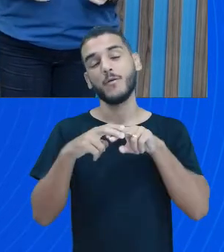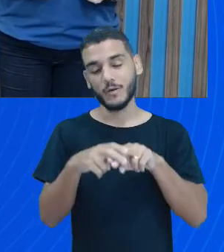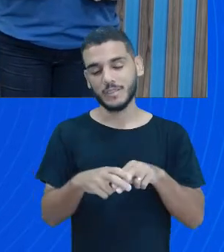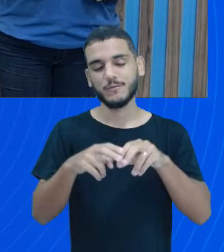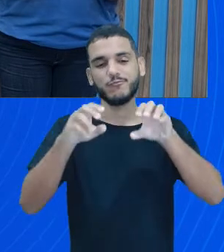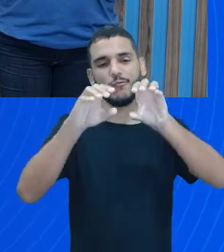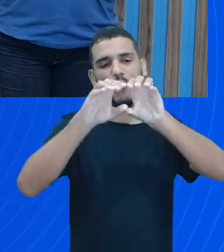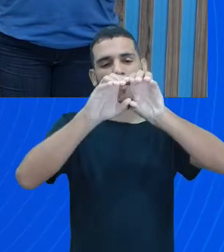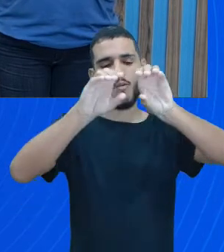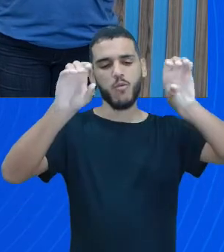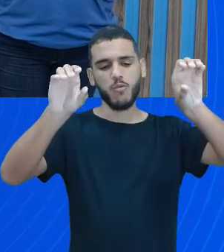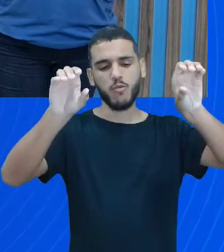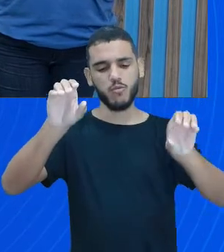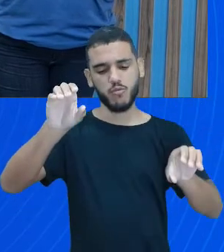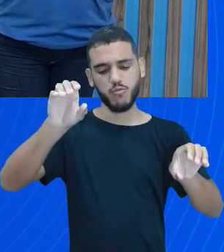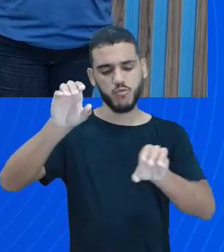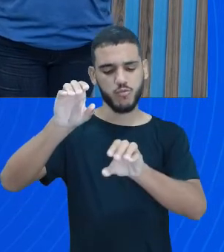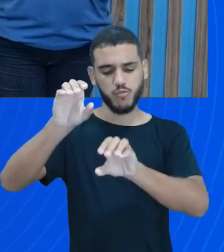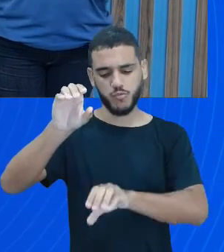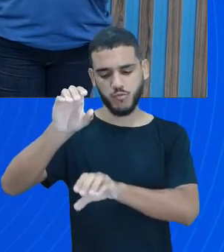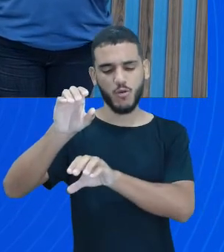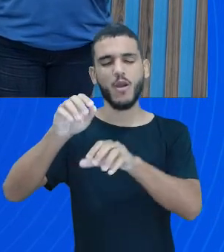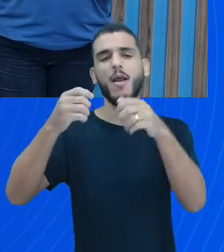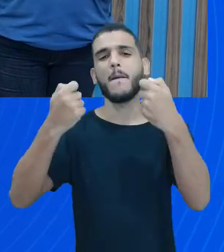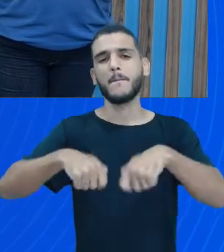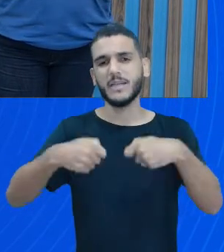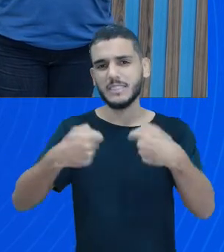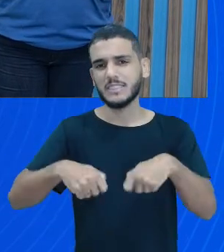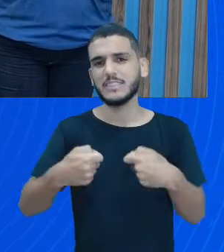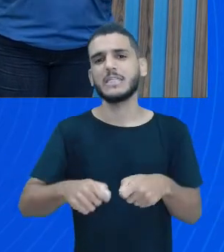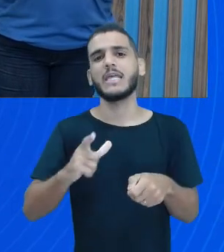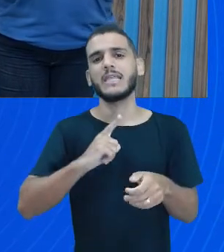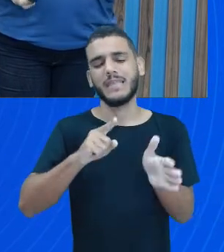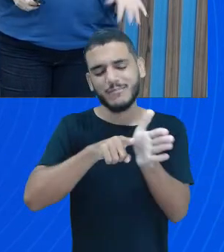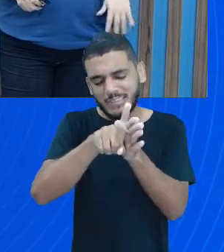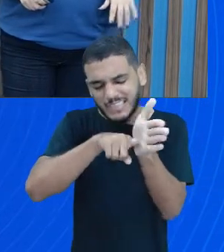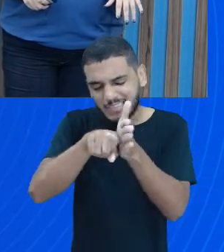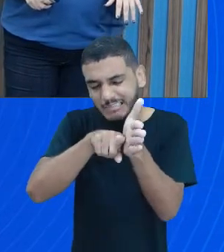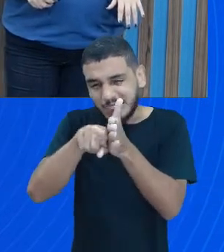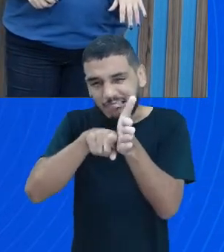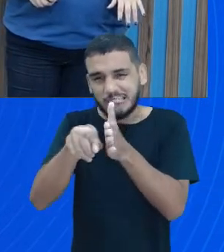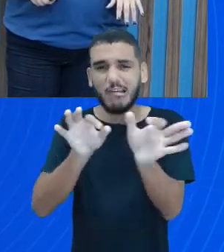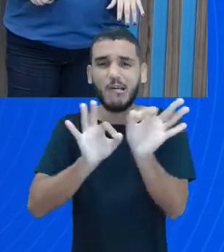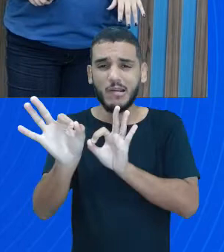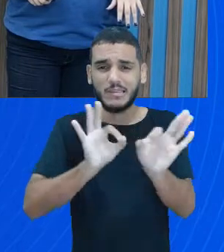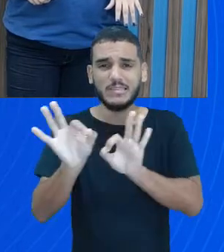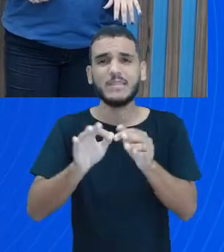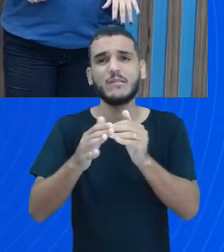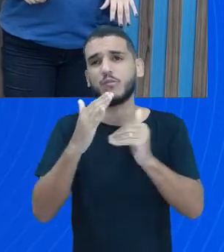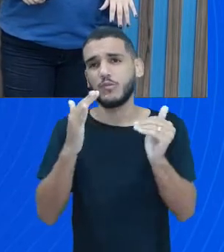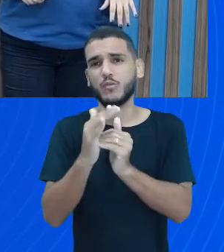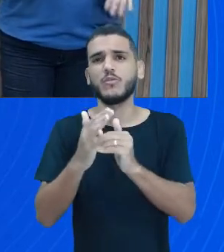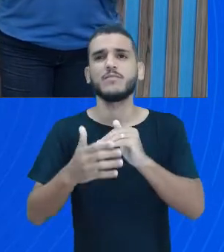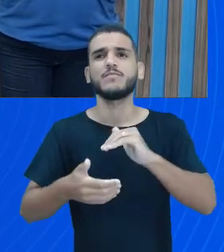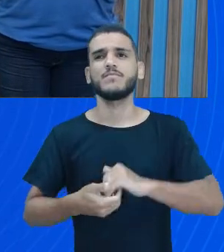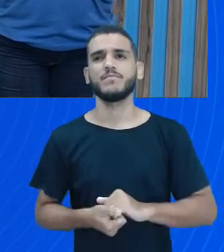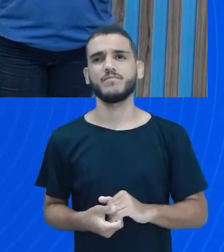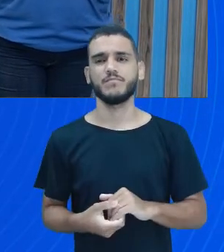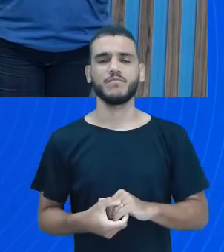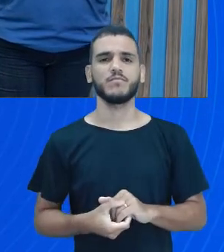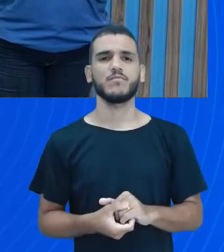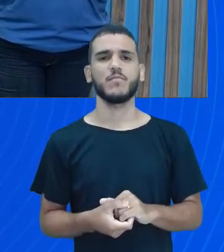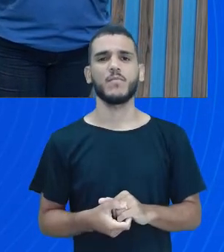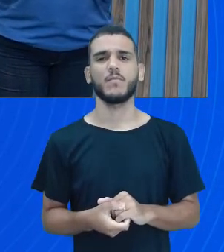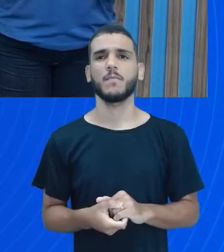para trazer água precisam ser minimamente falhas, bem estruturadas e organizadas, tá? E aí, quais são os